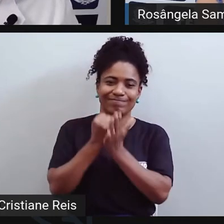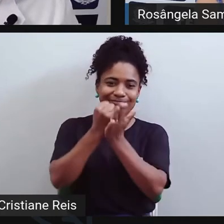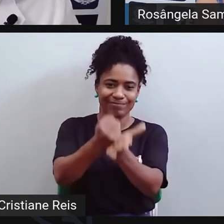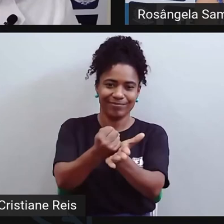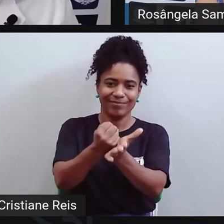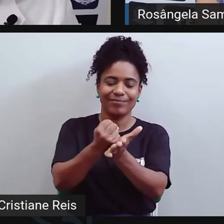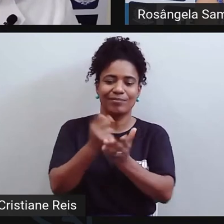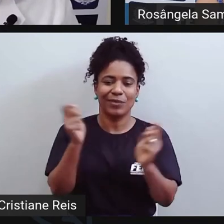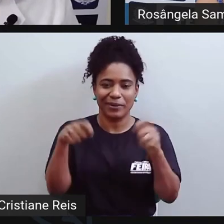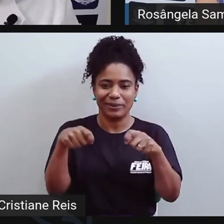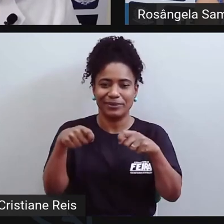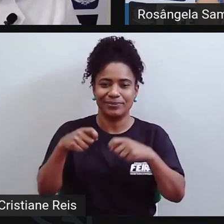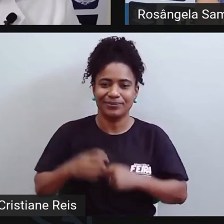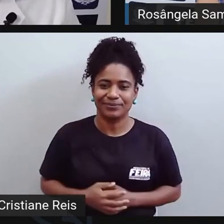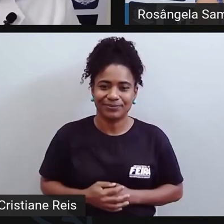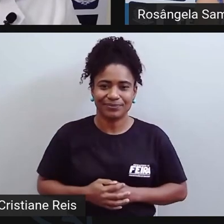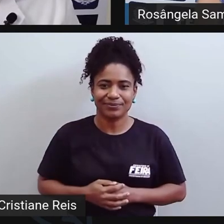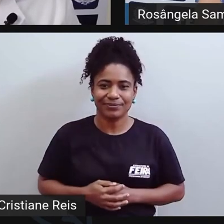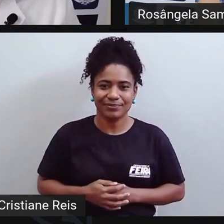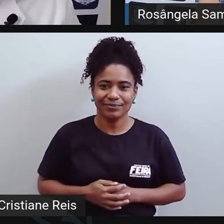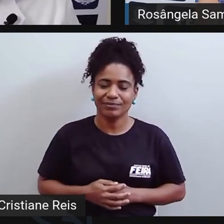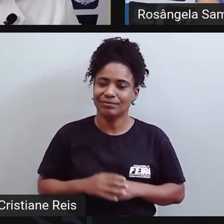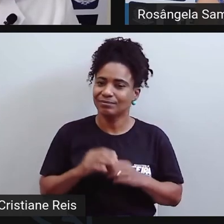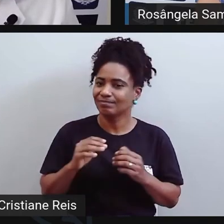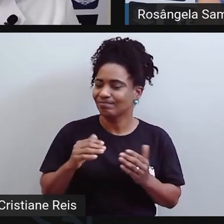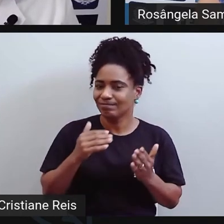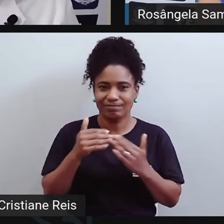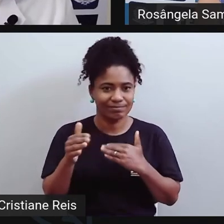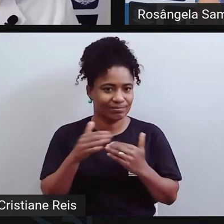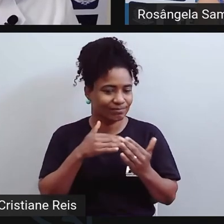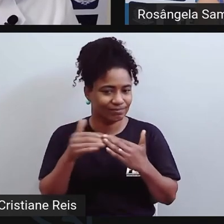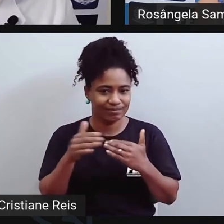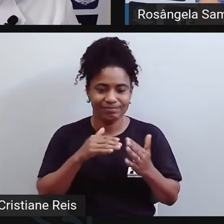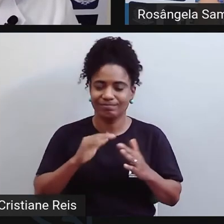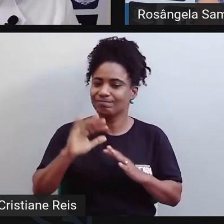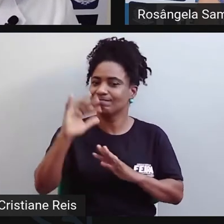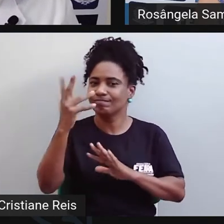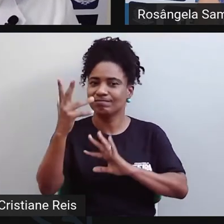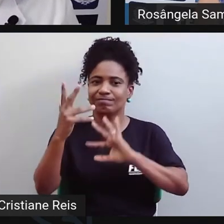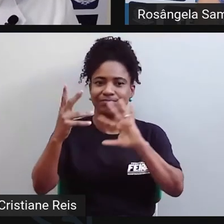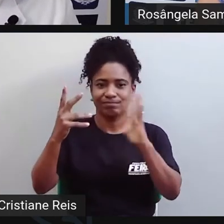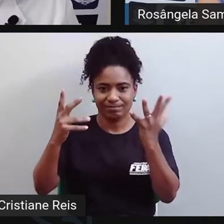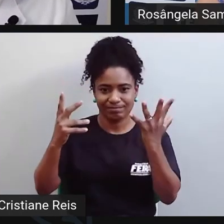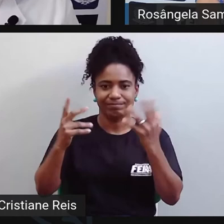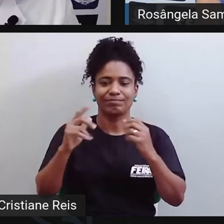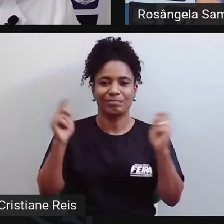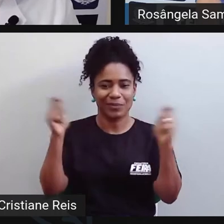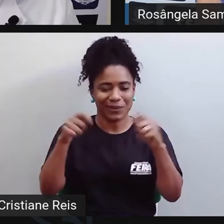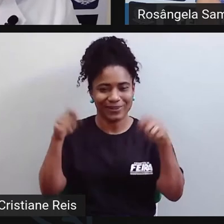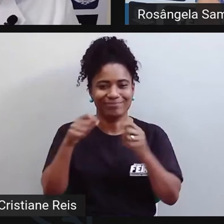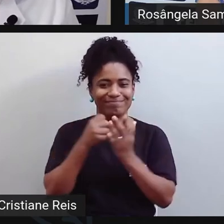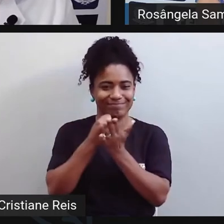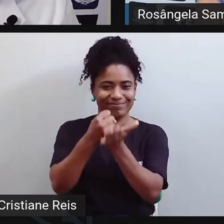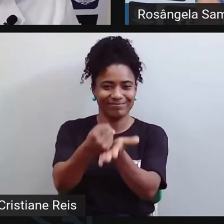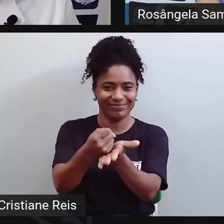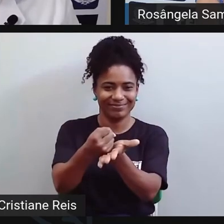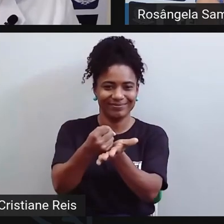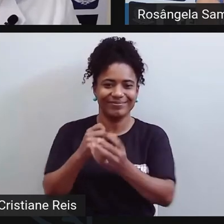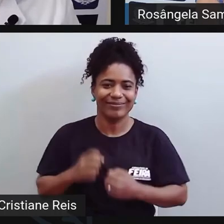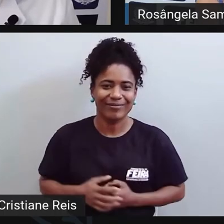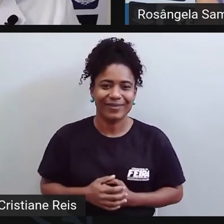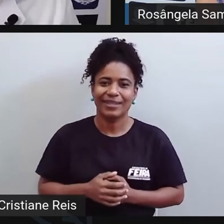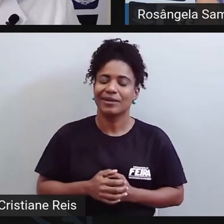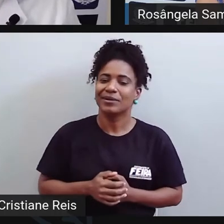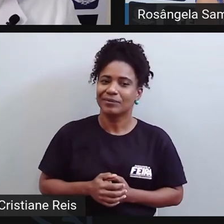Feira de Santana, então qualquer um, qualquer caso pode buscar aí. Beleza, então